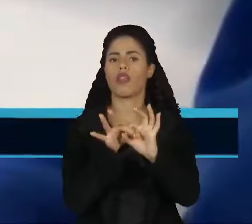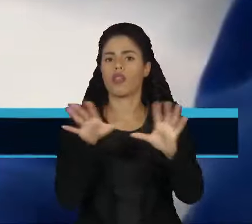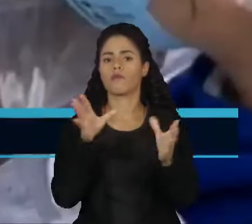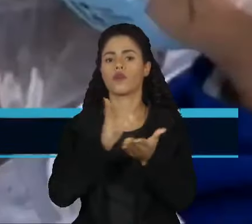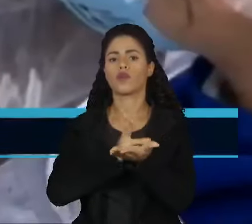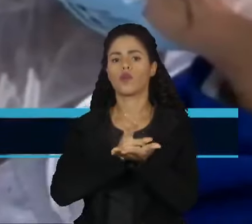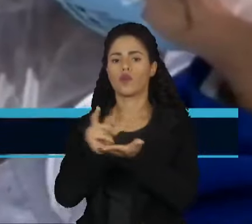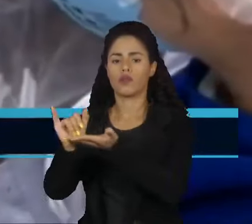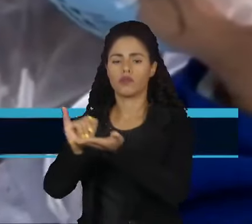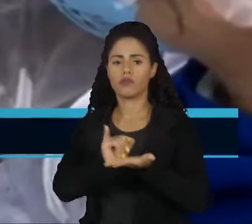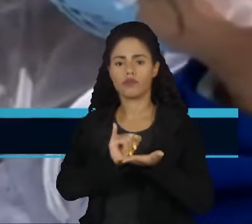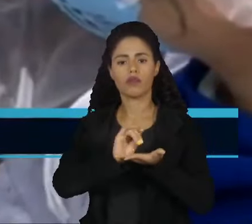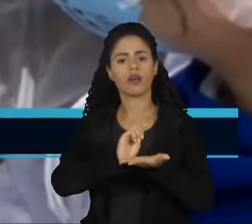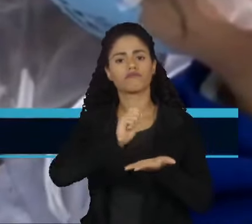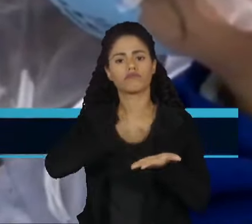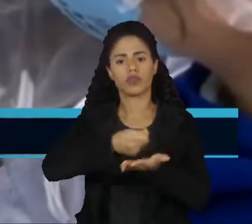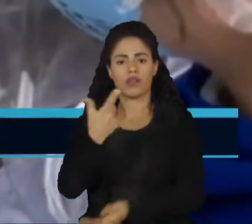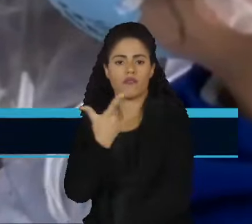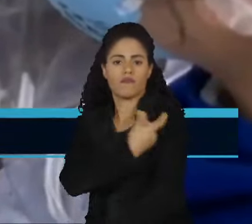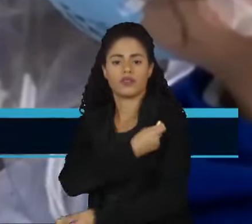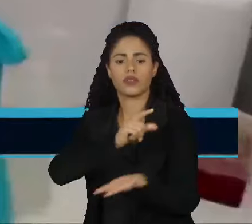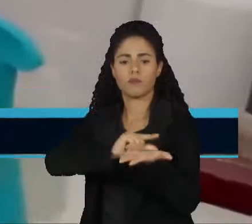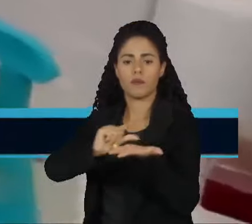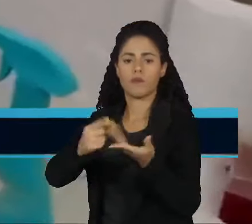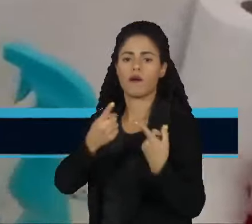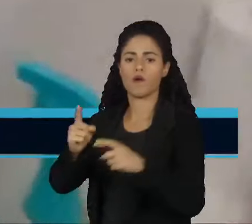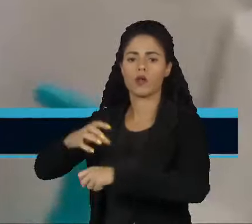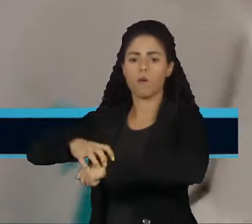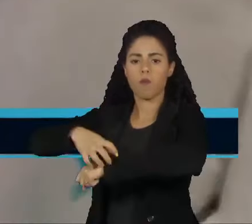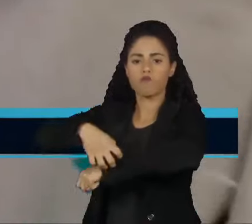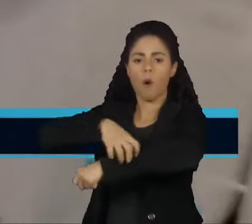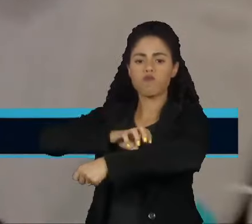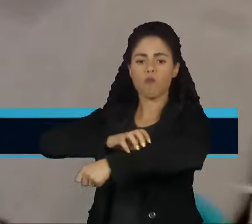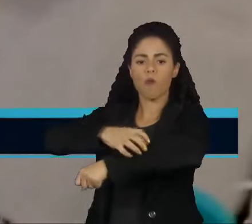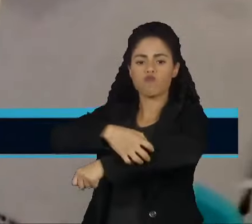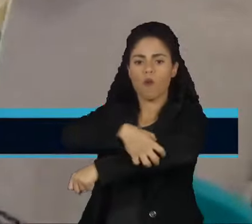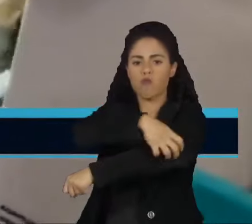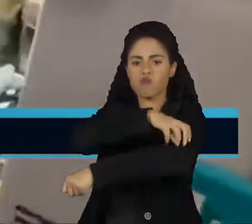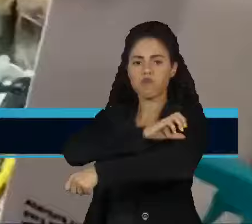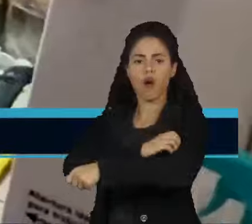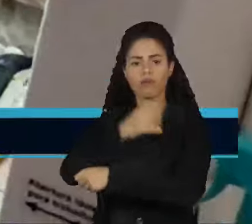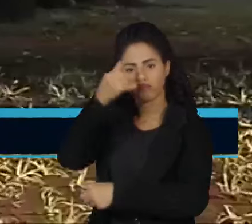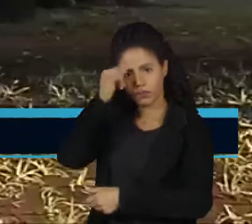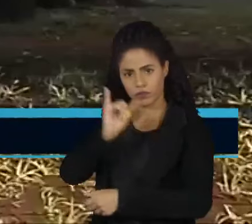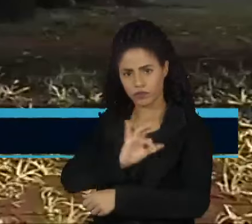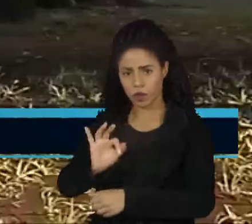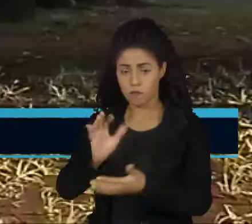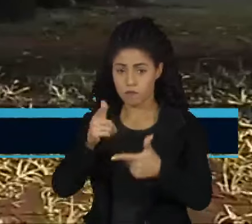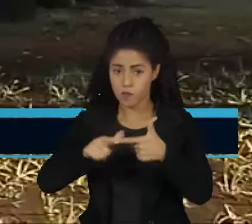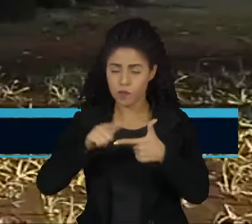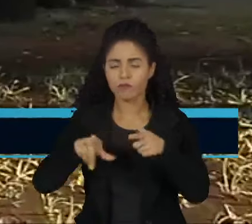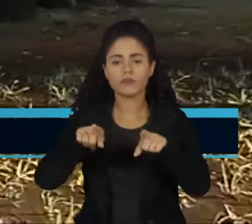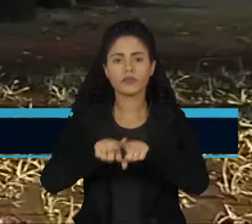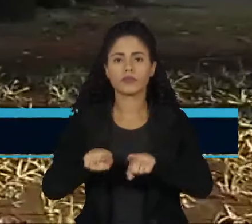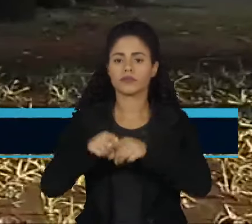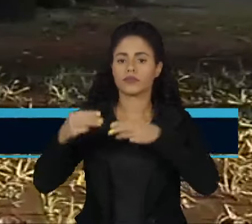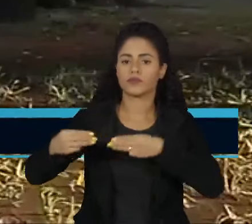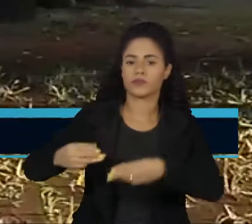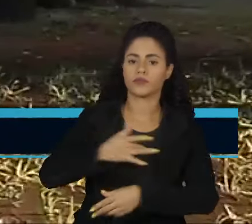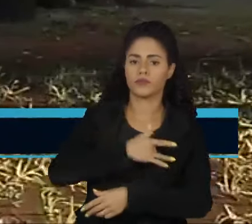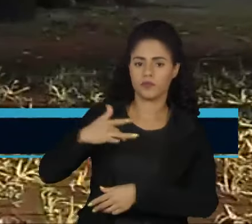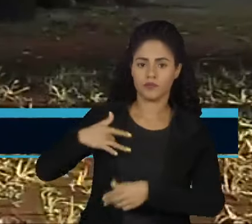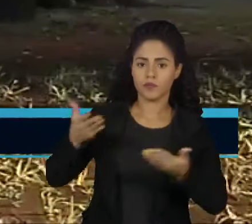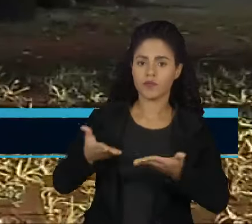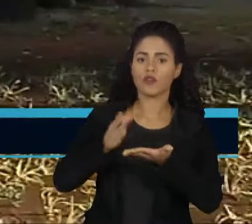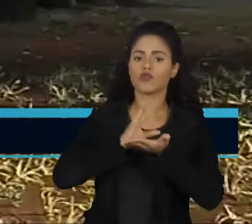importação sem registro de vacinas e remédios contra a Mpox, antes conhecida como varíola dos macacos. Com isso, o Ministério da Saúde